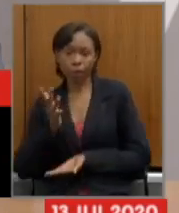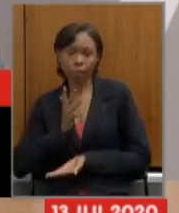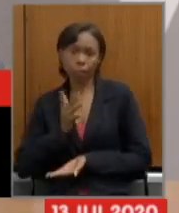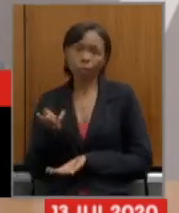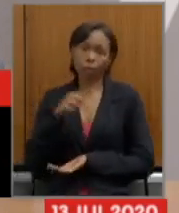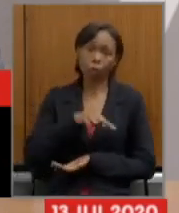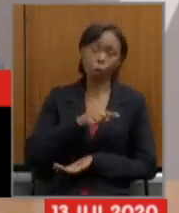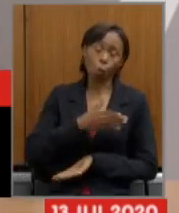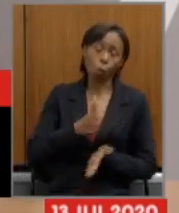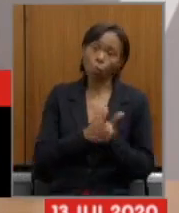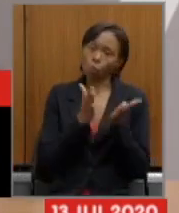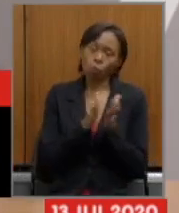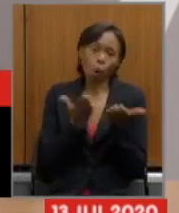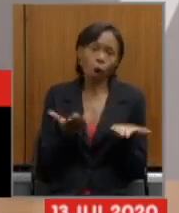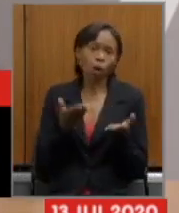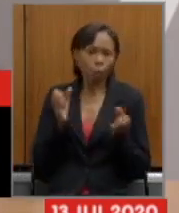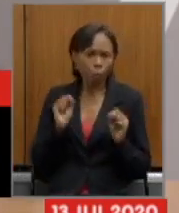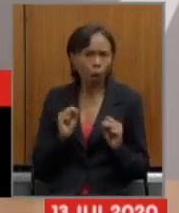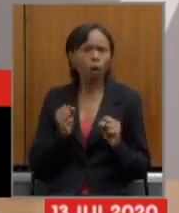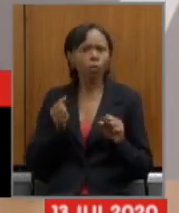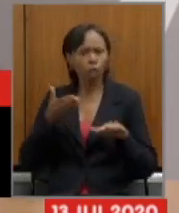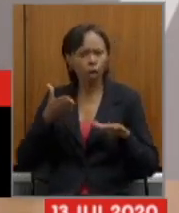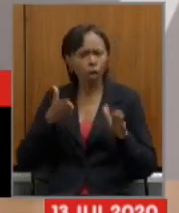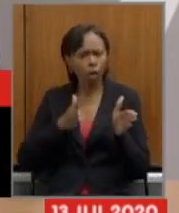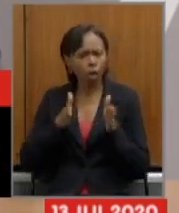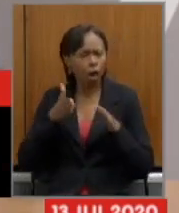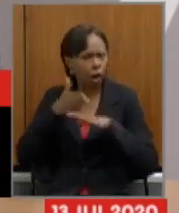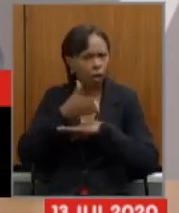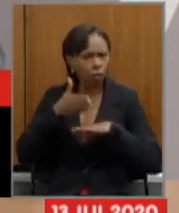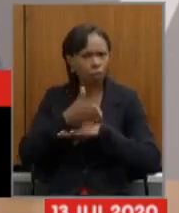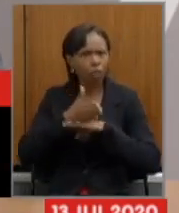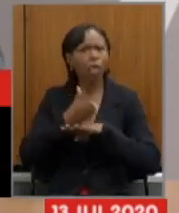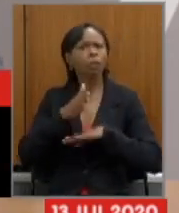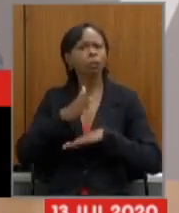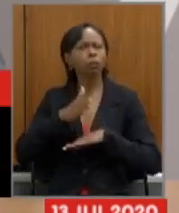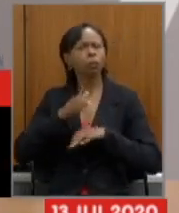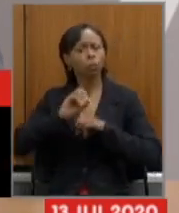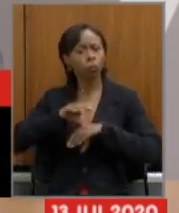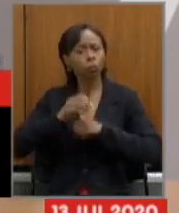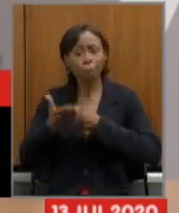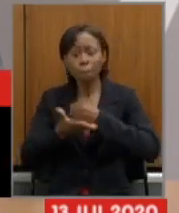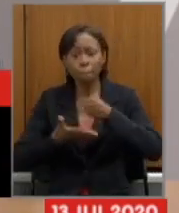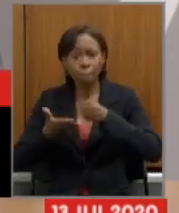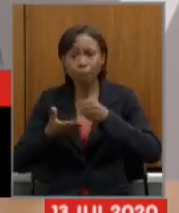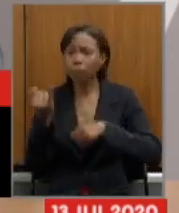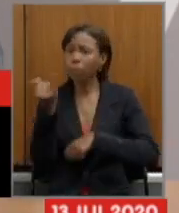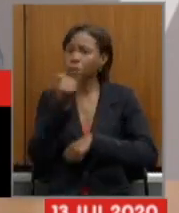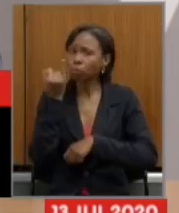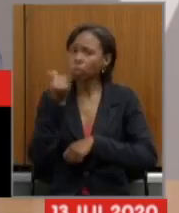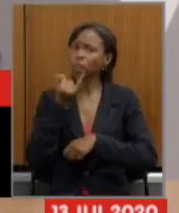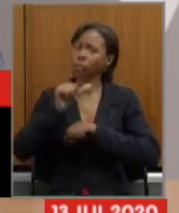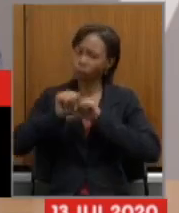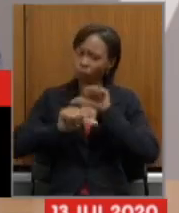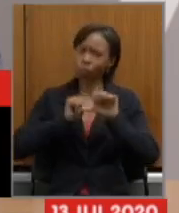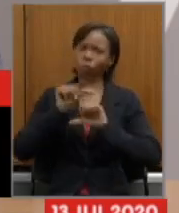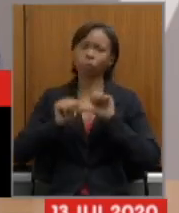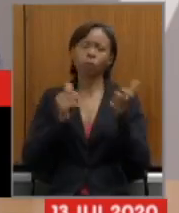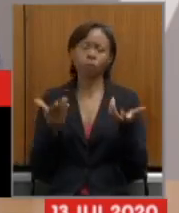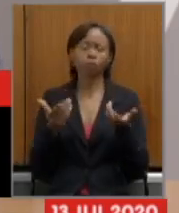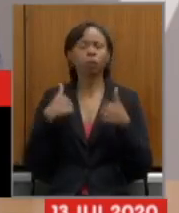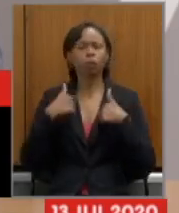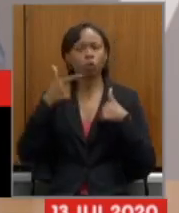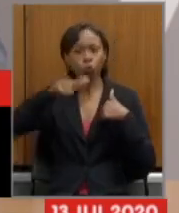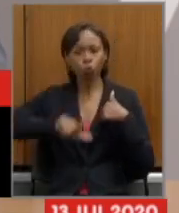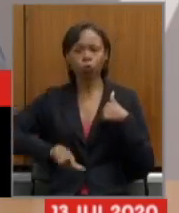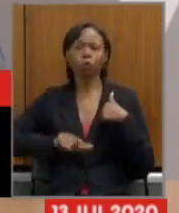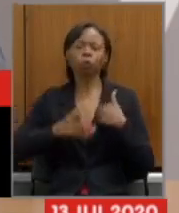podendo ter um acesso universal à educação básica que é tão fundamental para que a gente tenha mudanças importantes então eu quero mais uma vez frisar